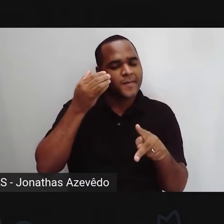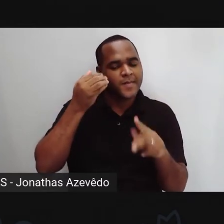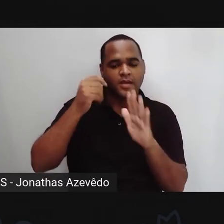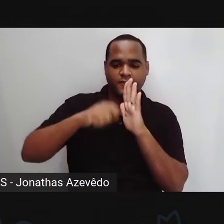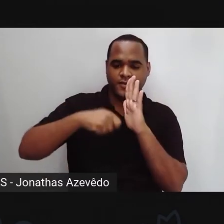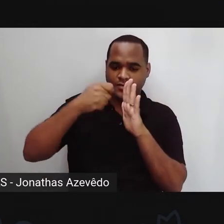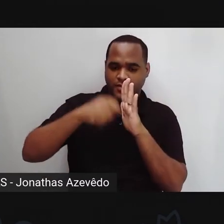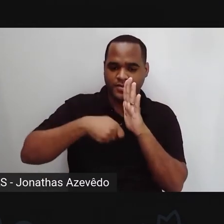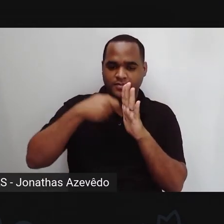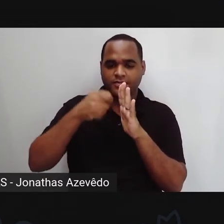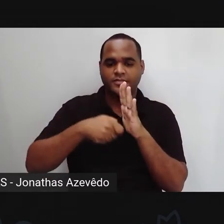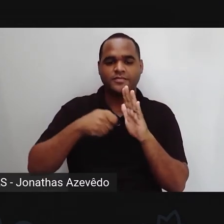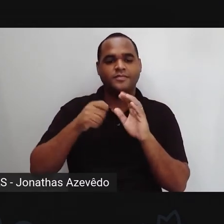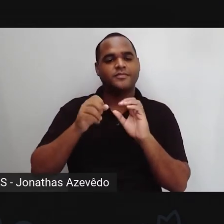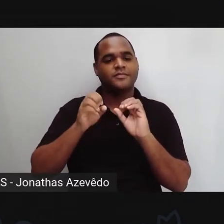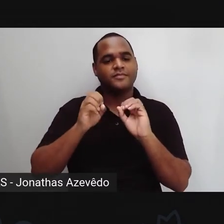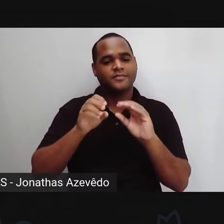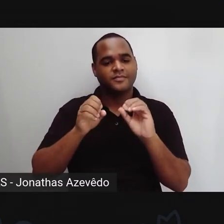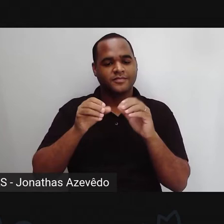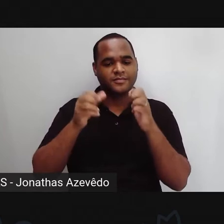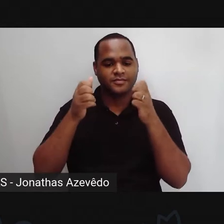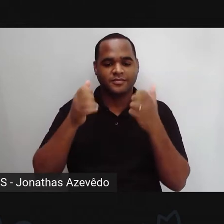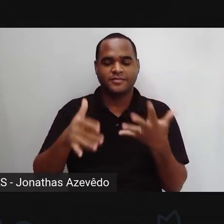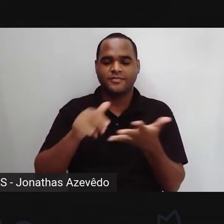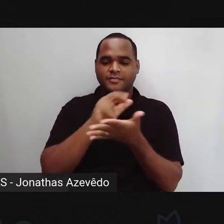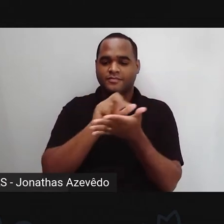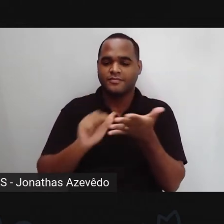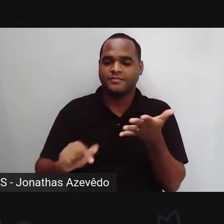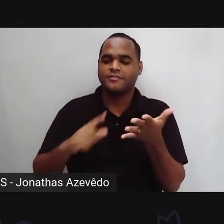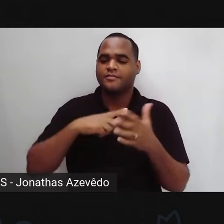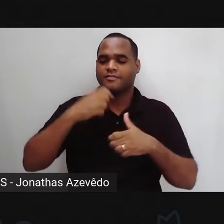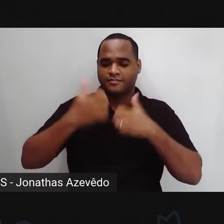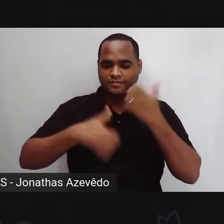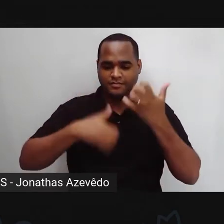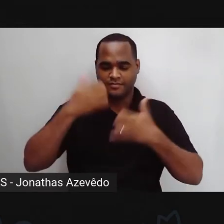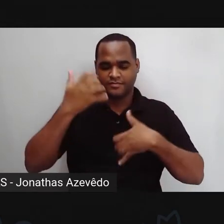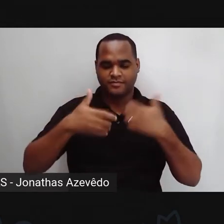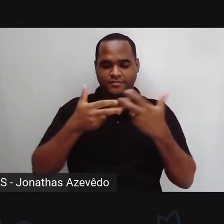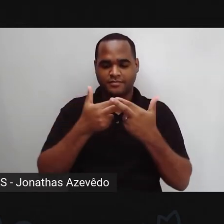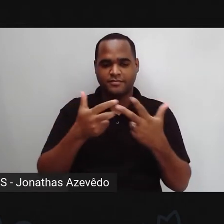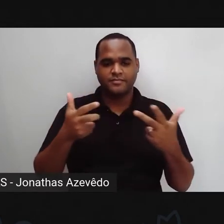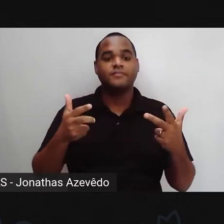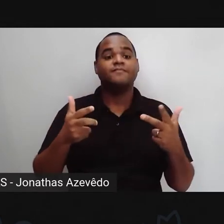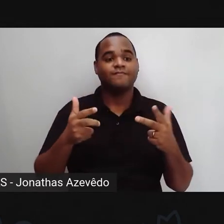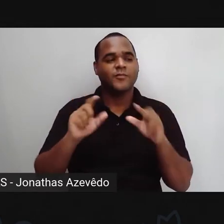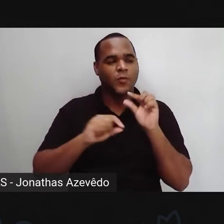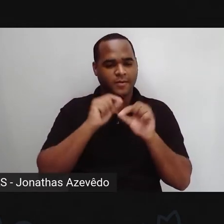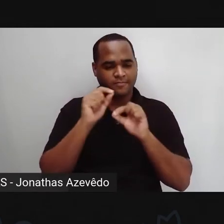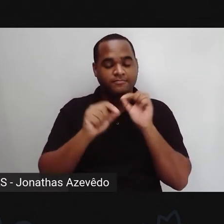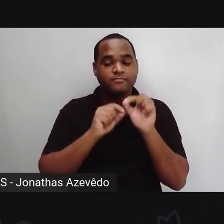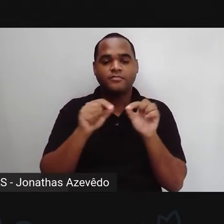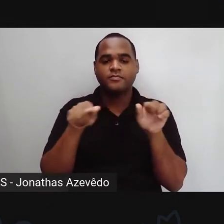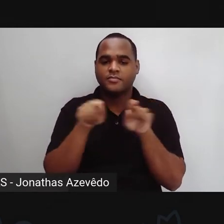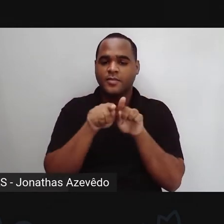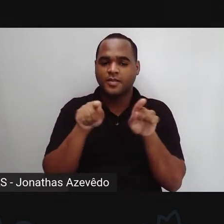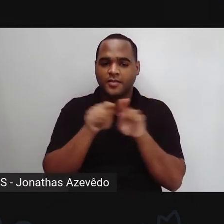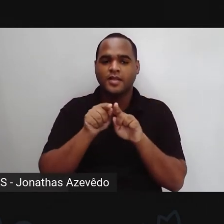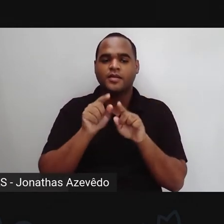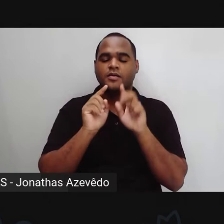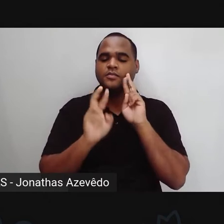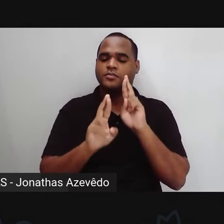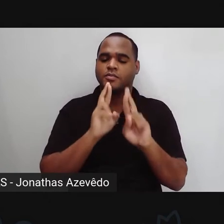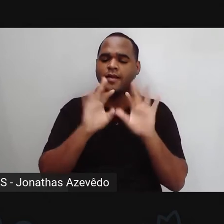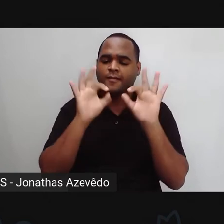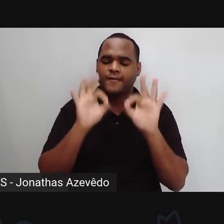prestando atenção aos conteúdos, às explicações, às orientações e respondendo às atividades